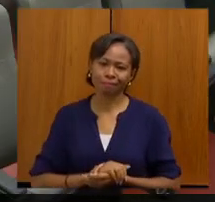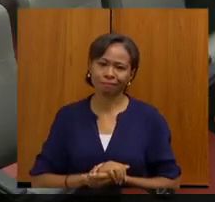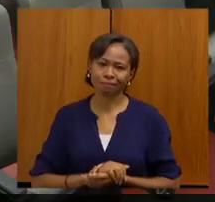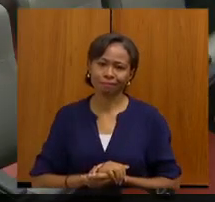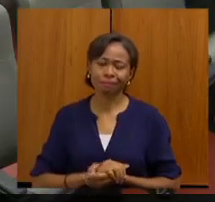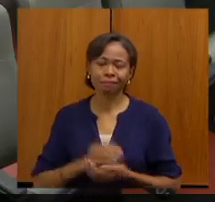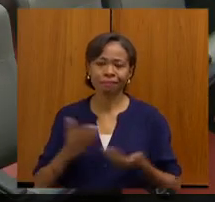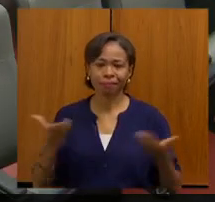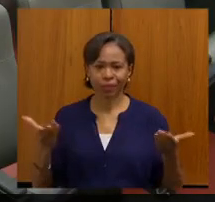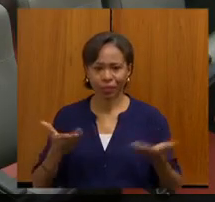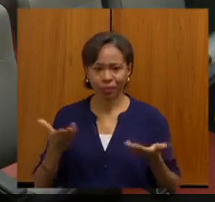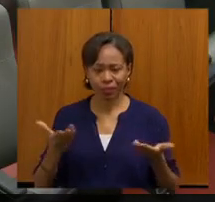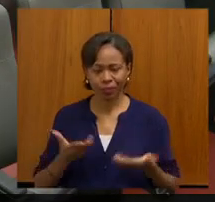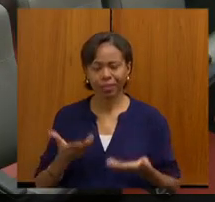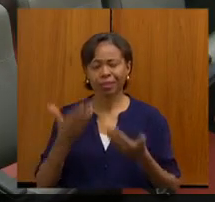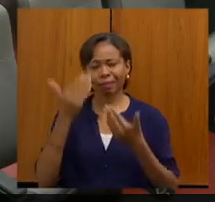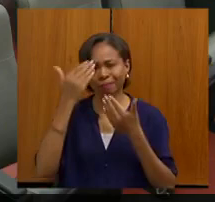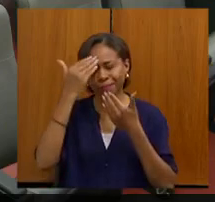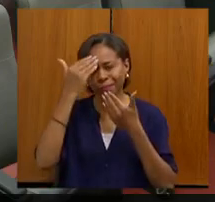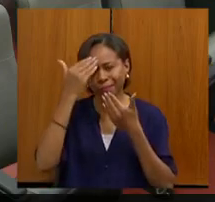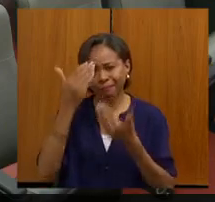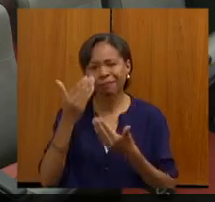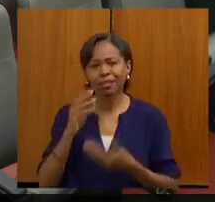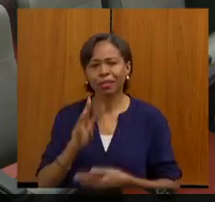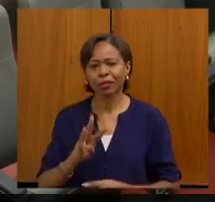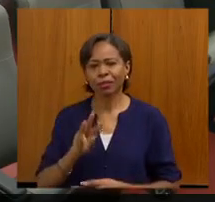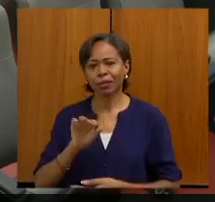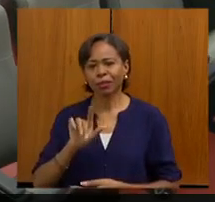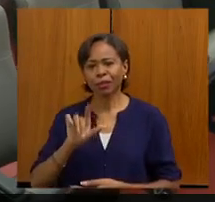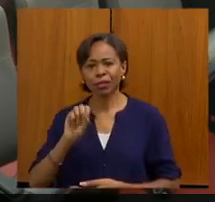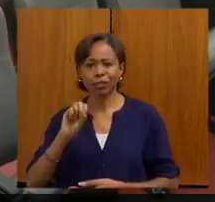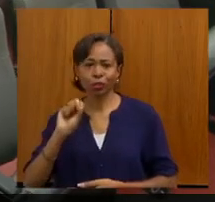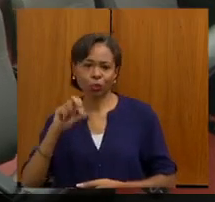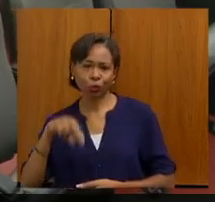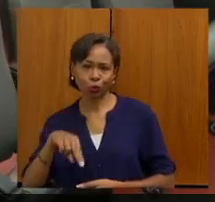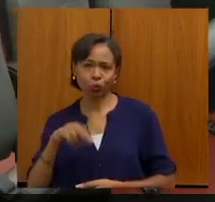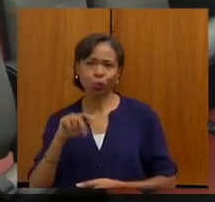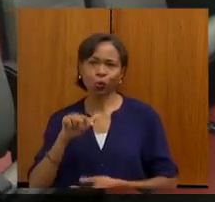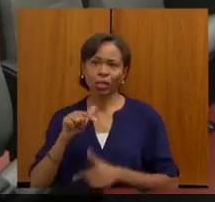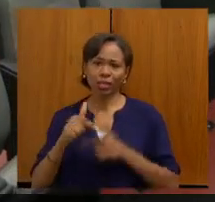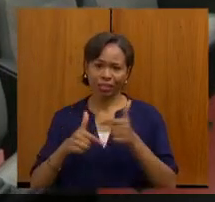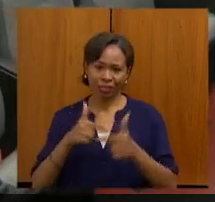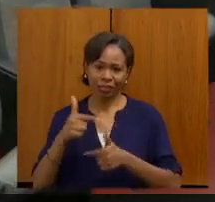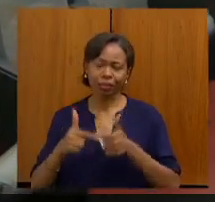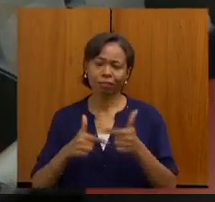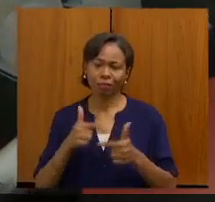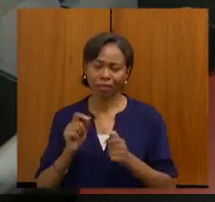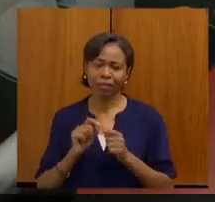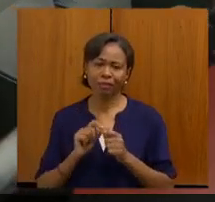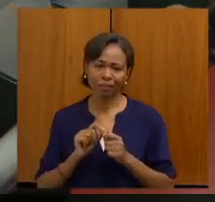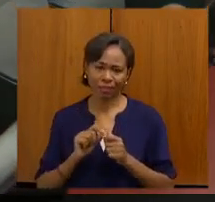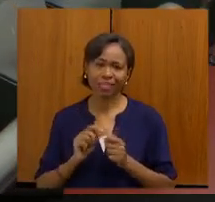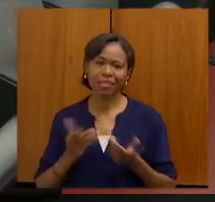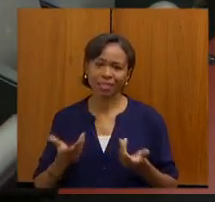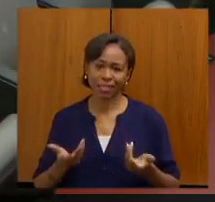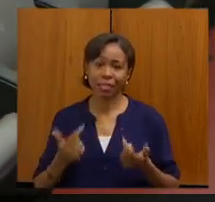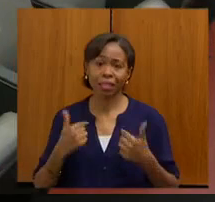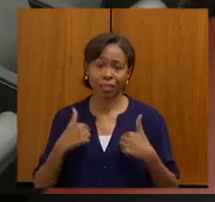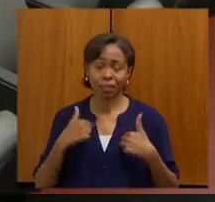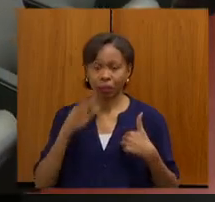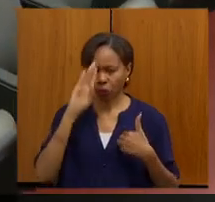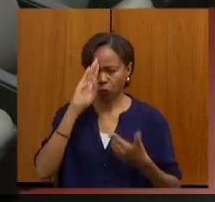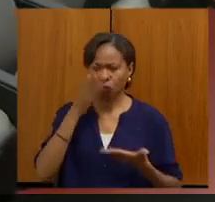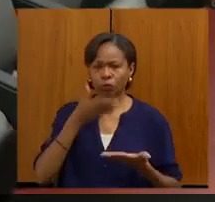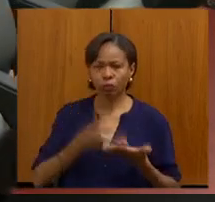hoje, doutor Wilson, agradecer esse trabalho que vem sendo feito e firmar aqui a minha confiança